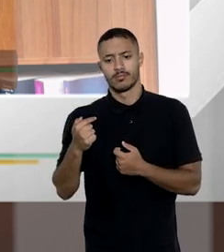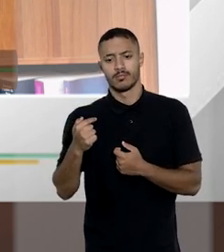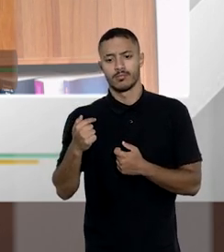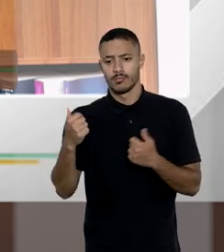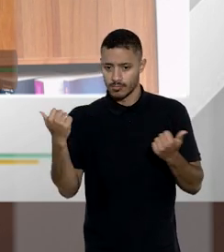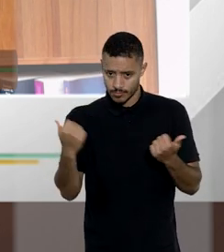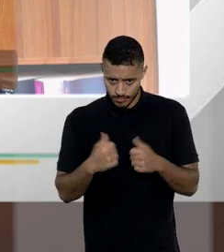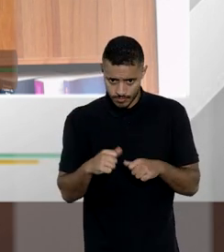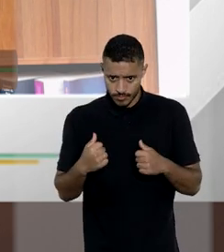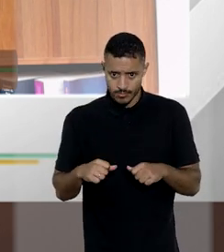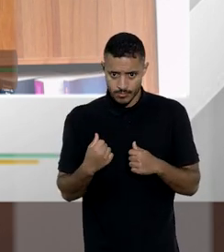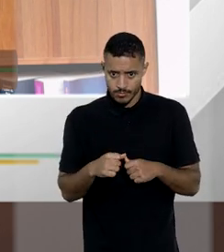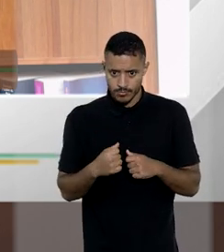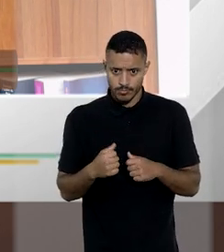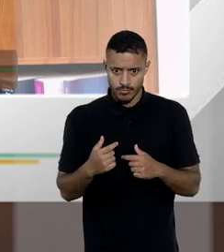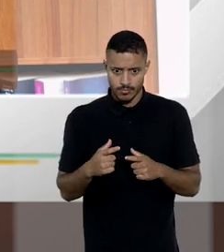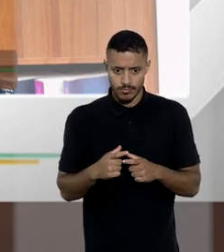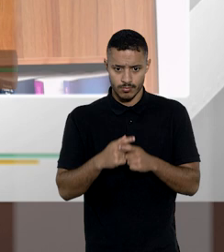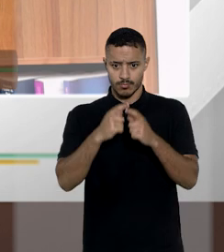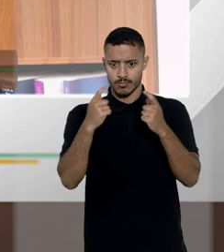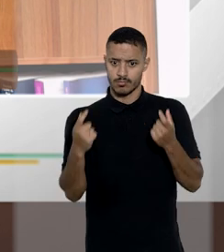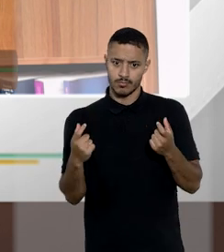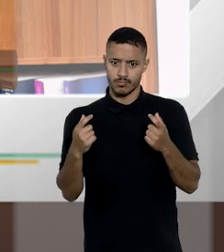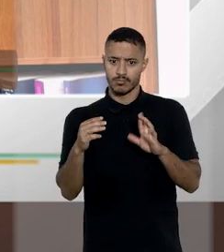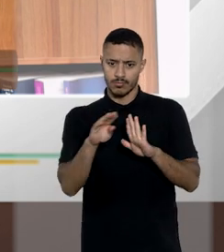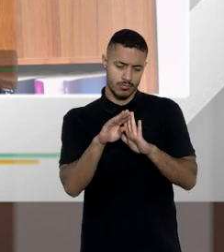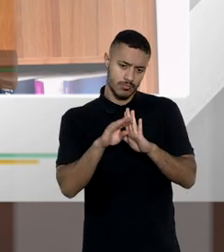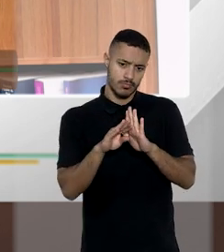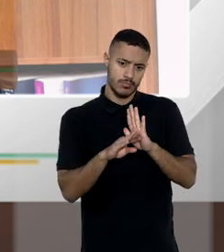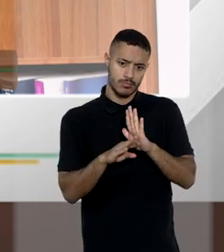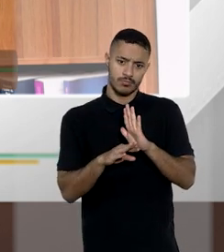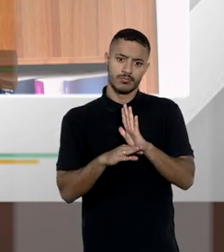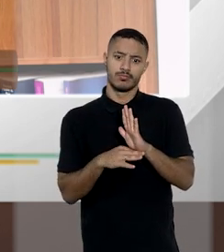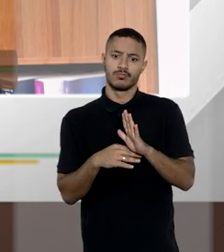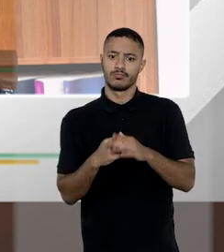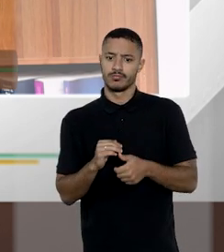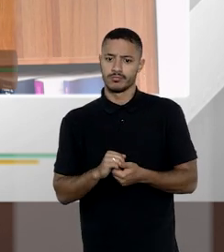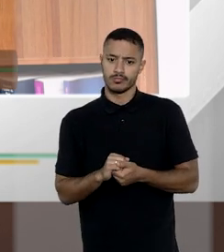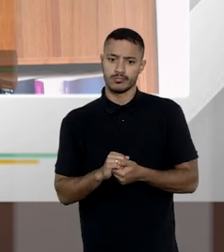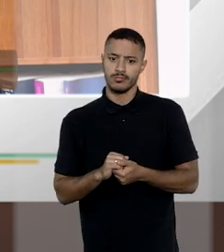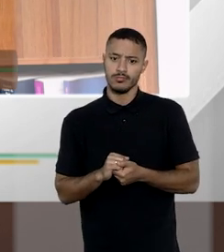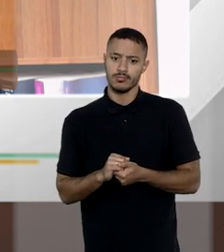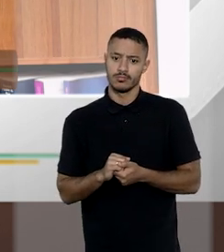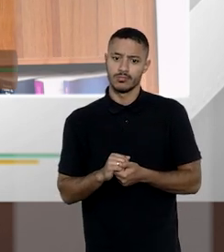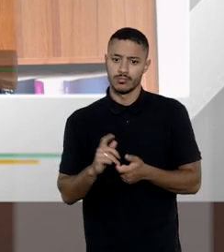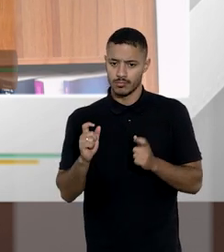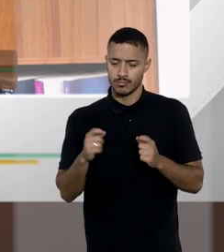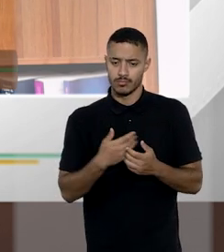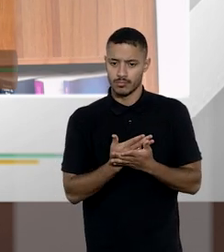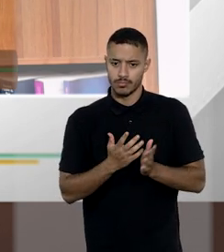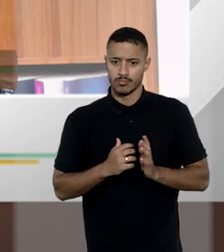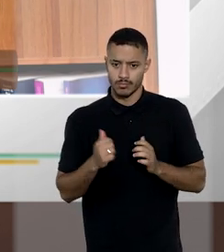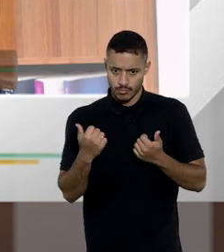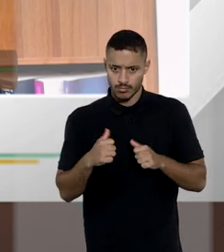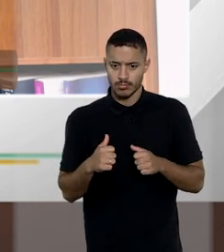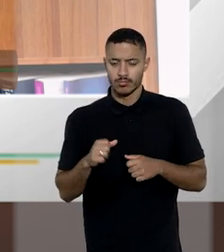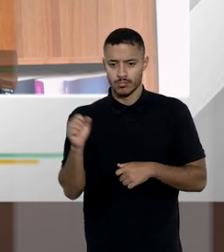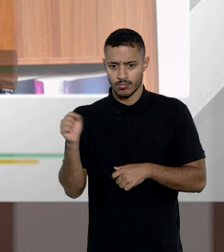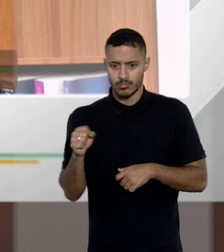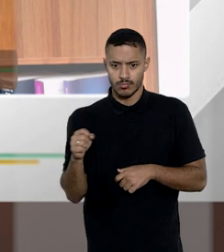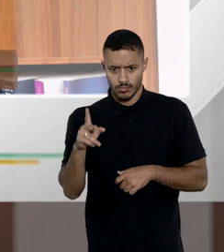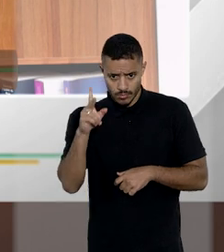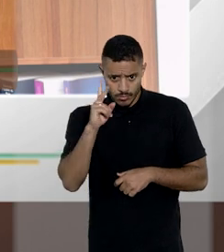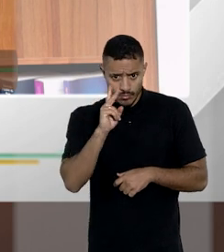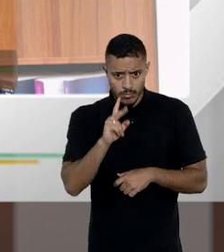do código civil a necessidade de um excesso de formalismo para as exposições de última vontade o que nós precisamos é